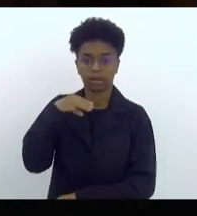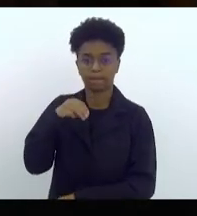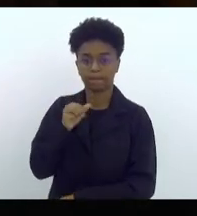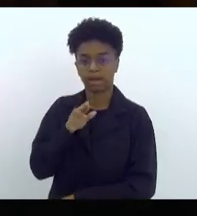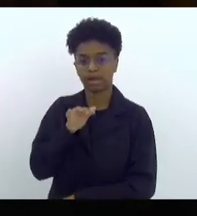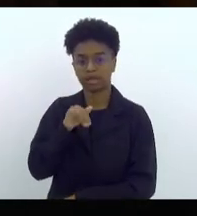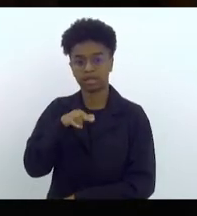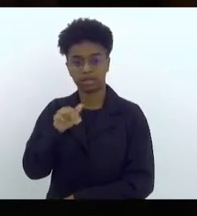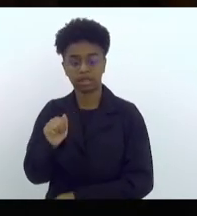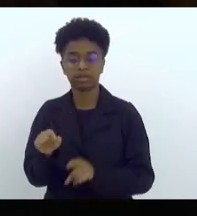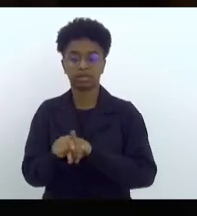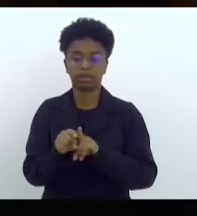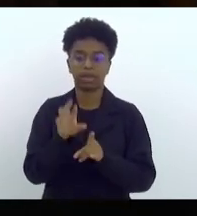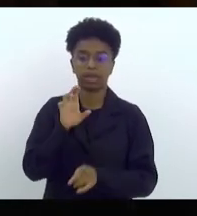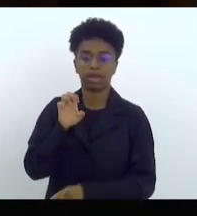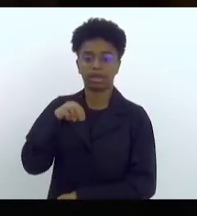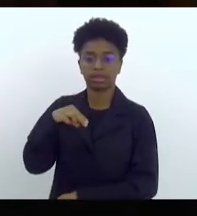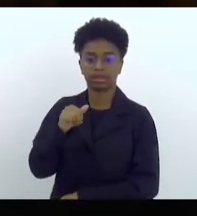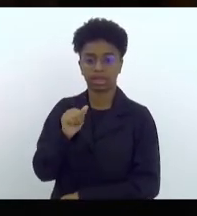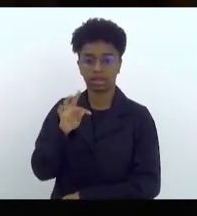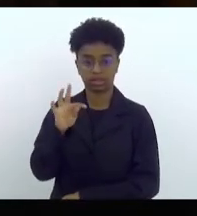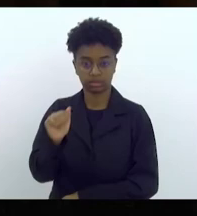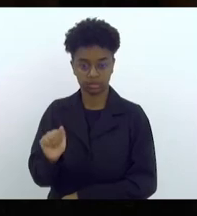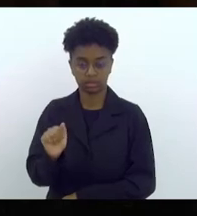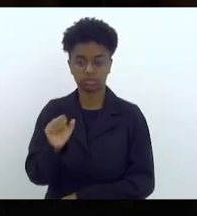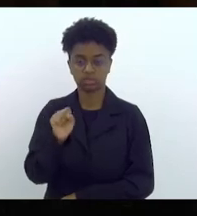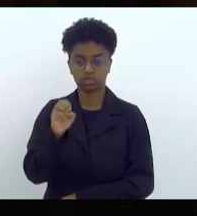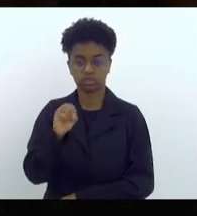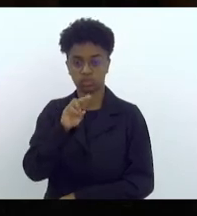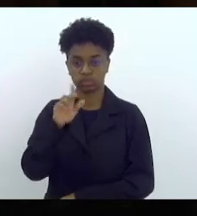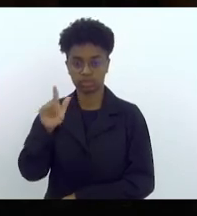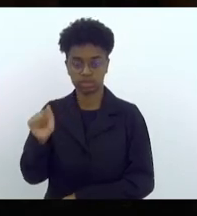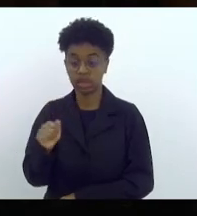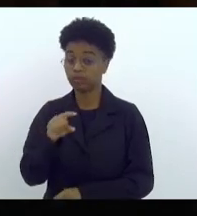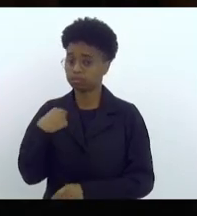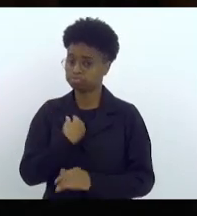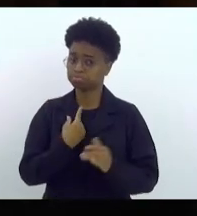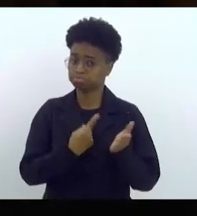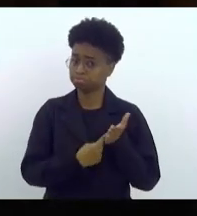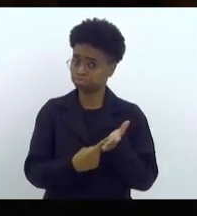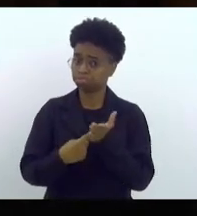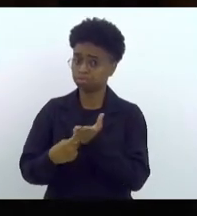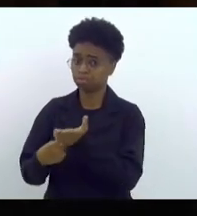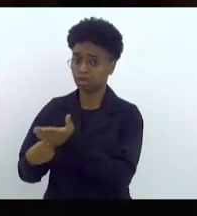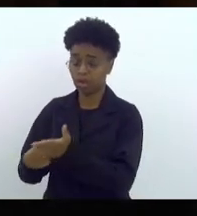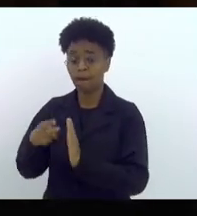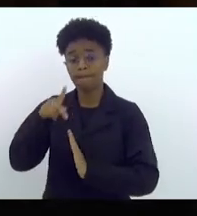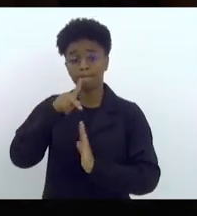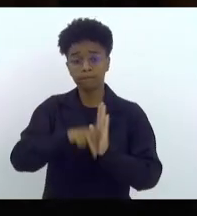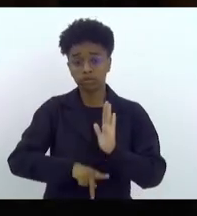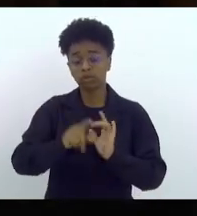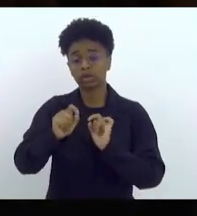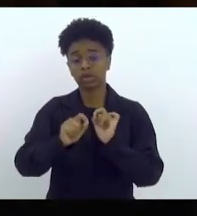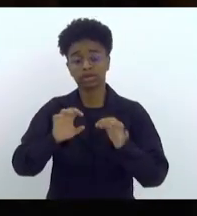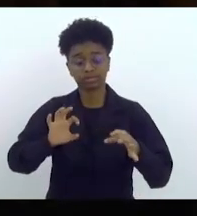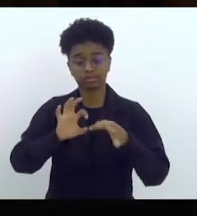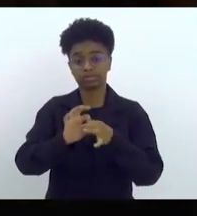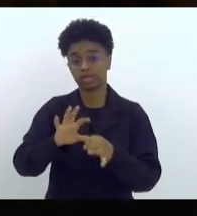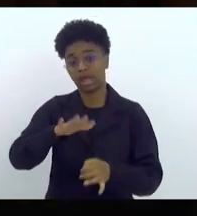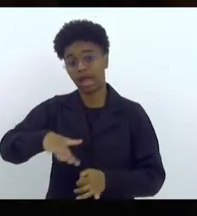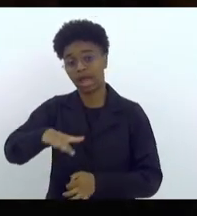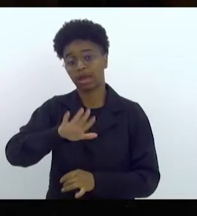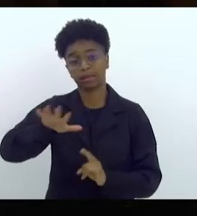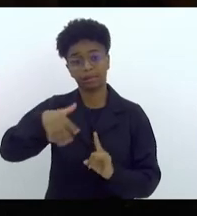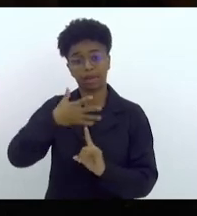deputada Renata Souza, e acordamos isso, esse projeto está acordado com a área ambiental do